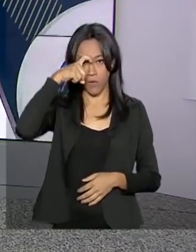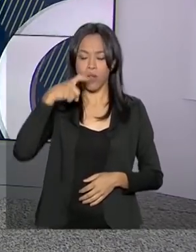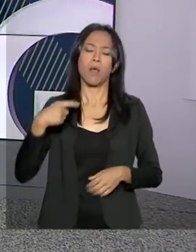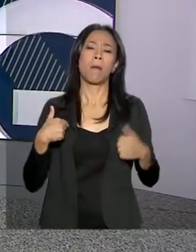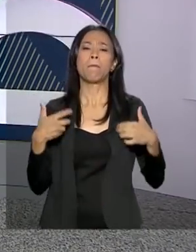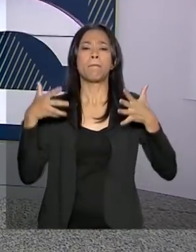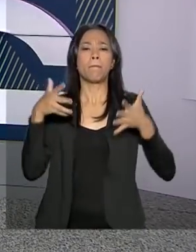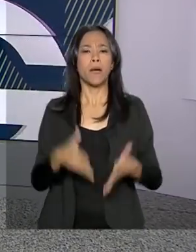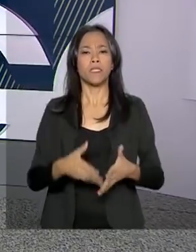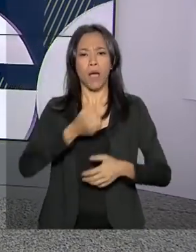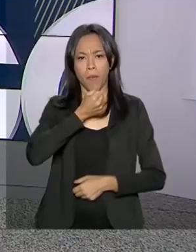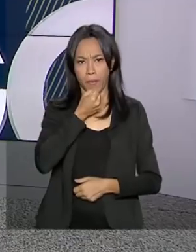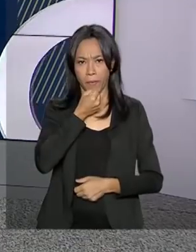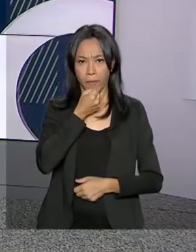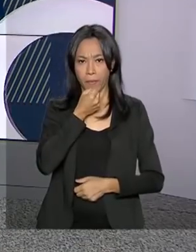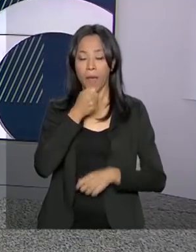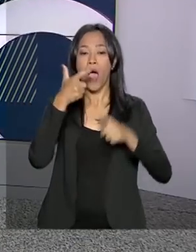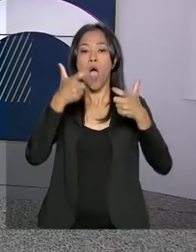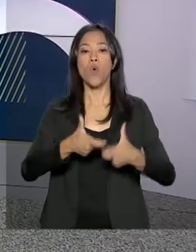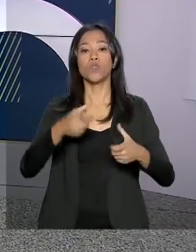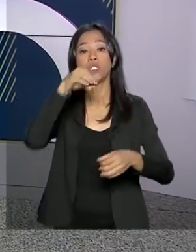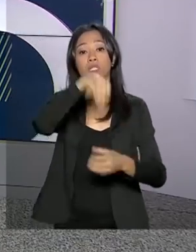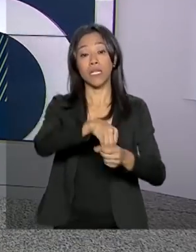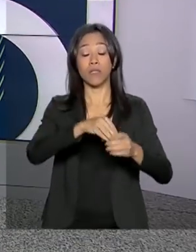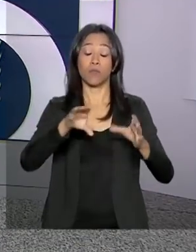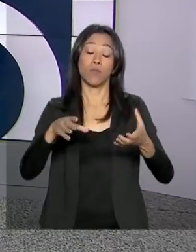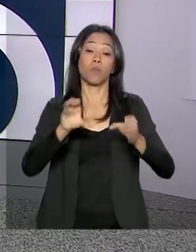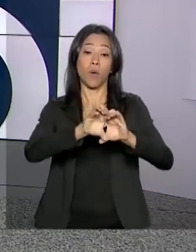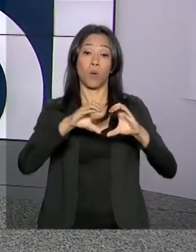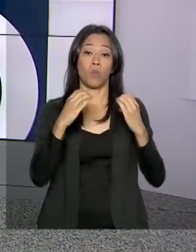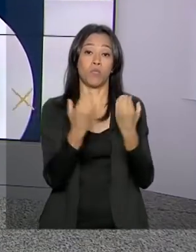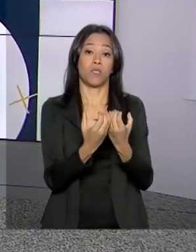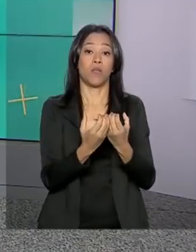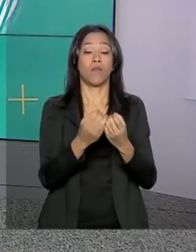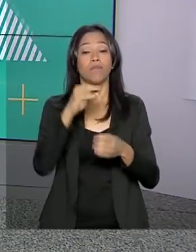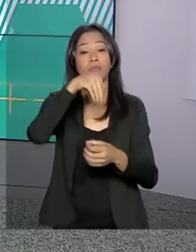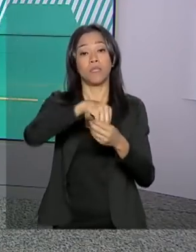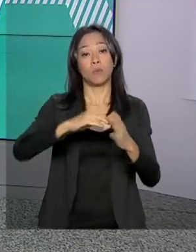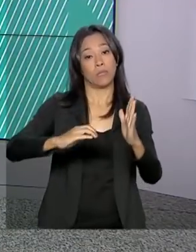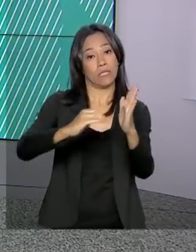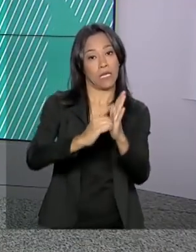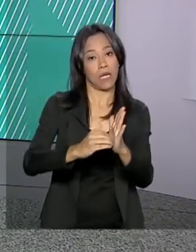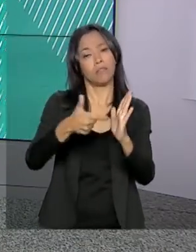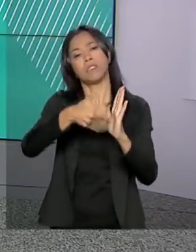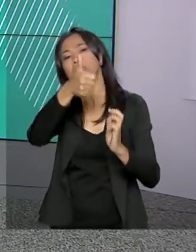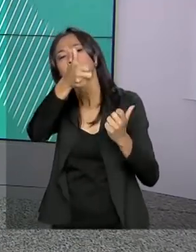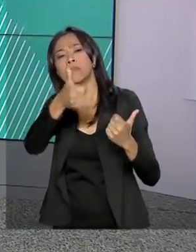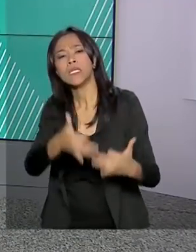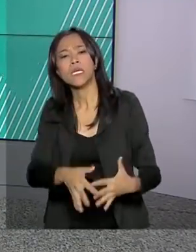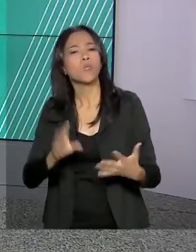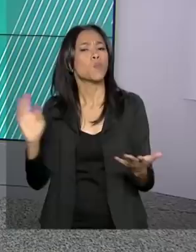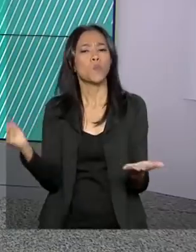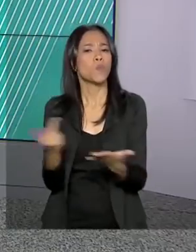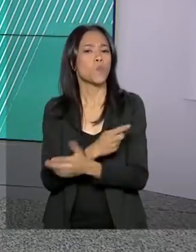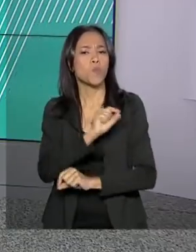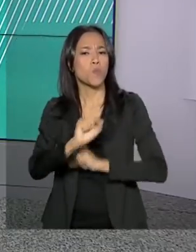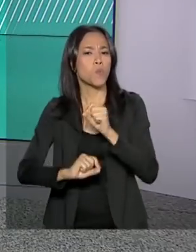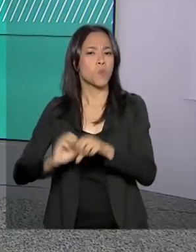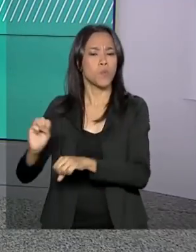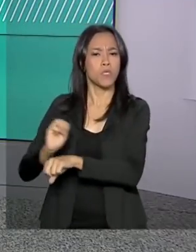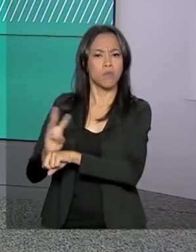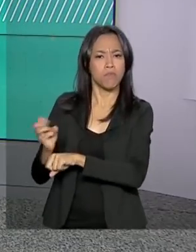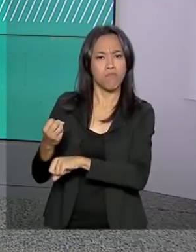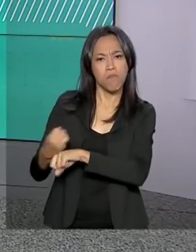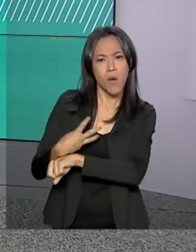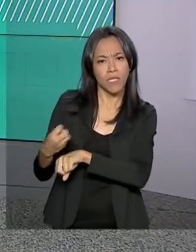participa de audiência na Comissão de Constituição e Justiça do Senado. Ele está falando sobre as supostas mensagens trocadas com